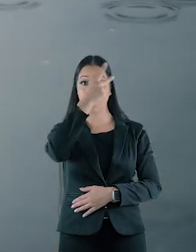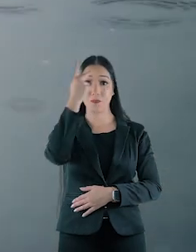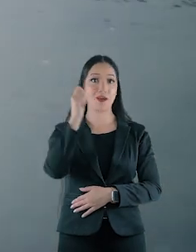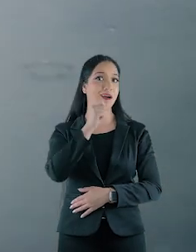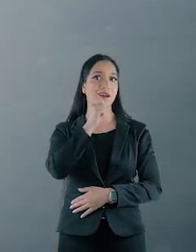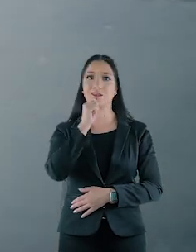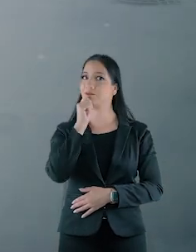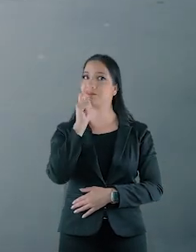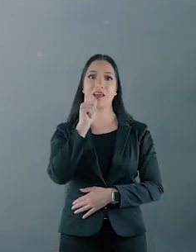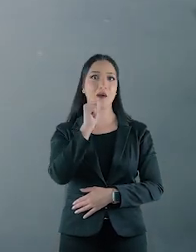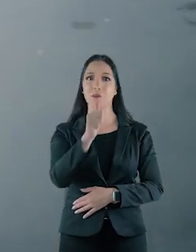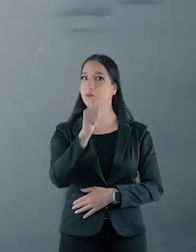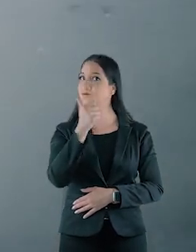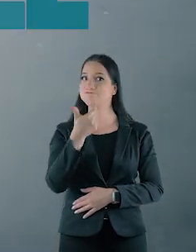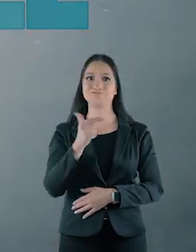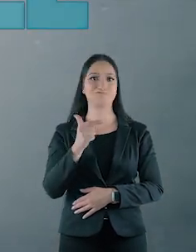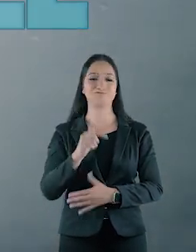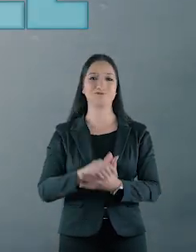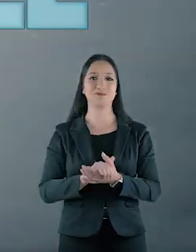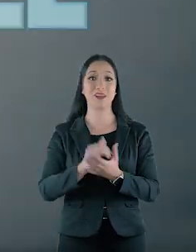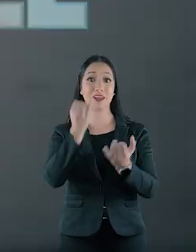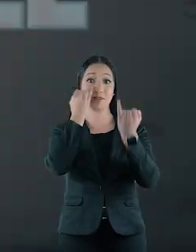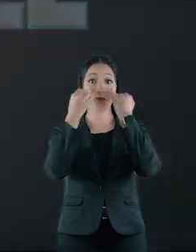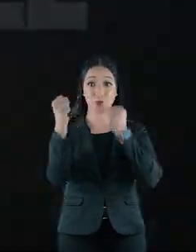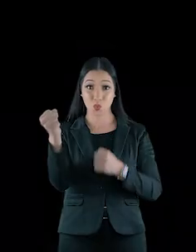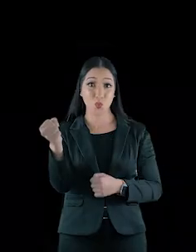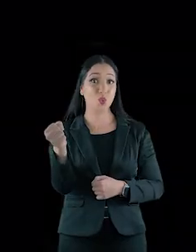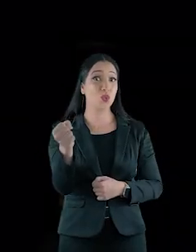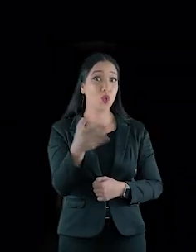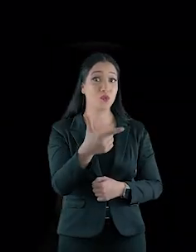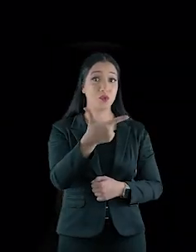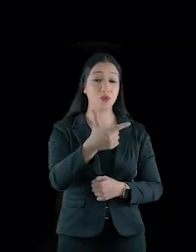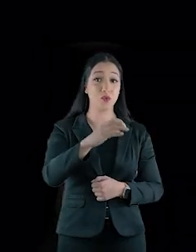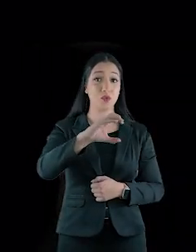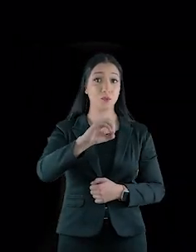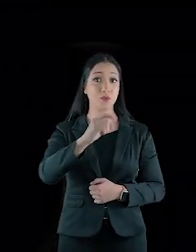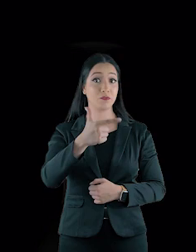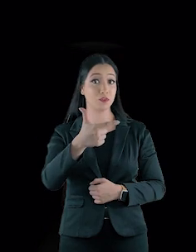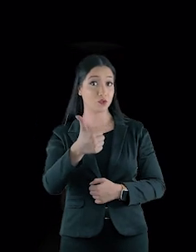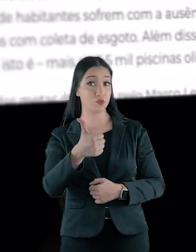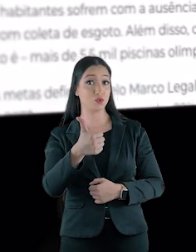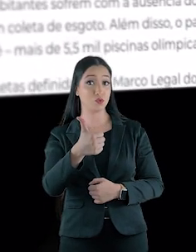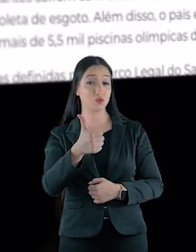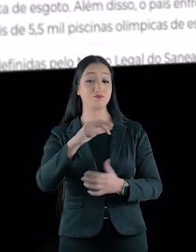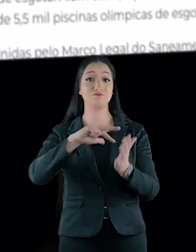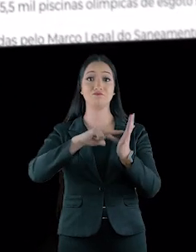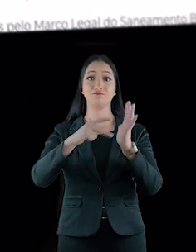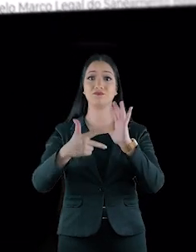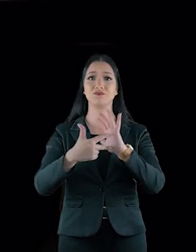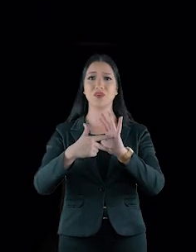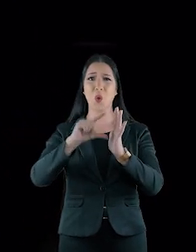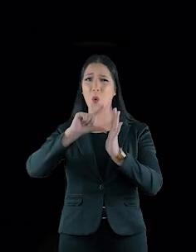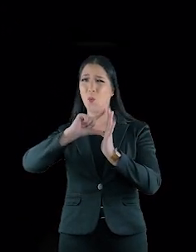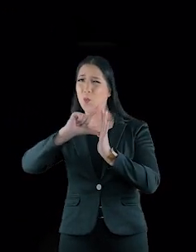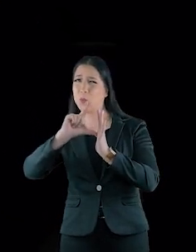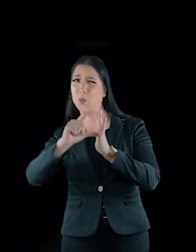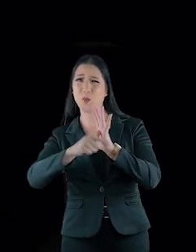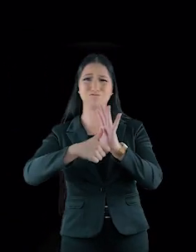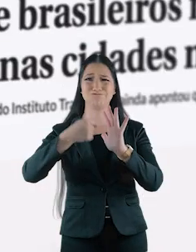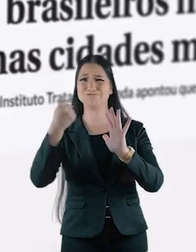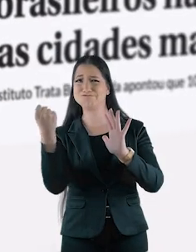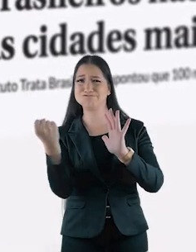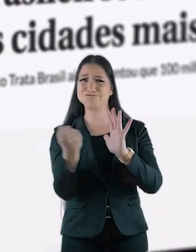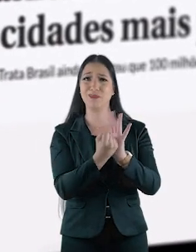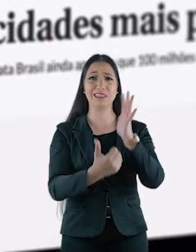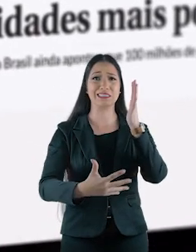milhões de pessoas ainda não têm acesso à água potável. Os dados são recentes, de 2021, e representam